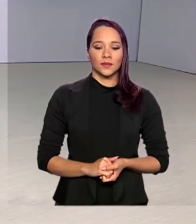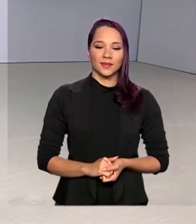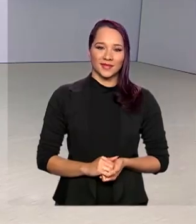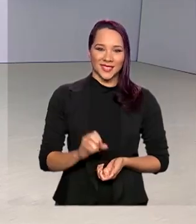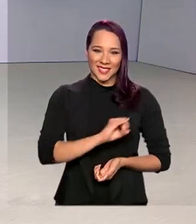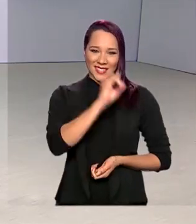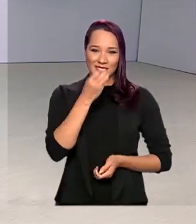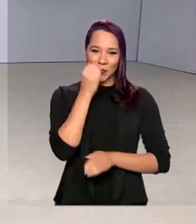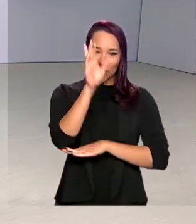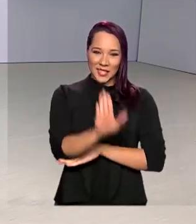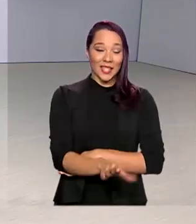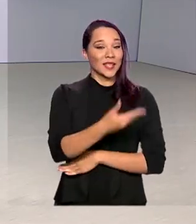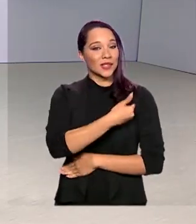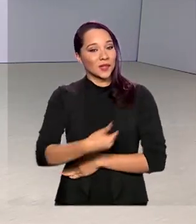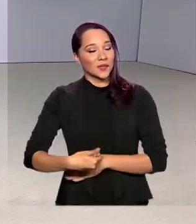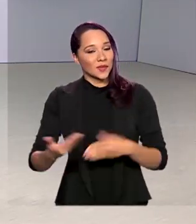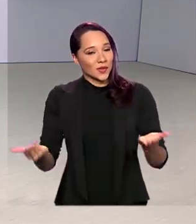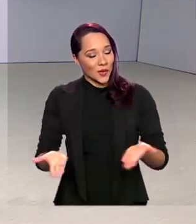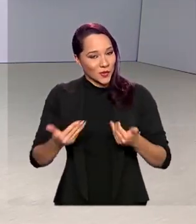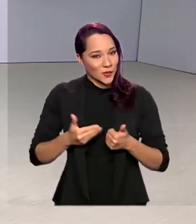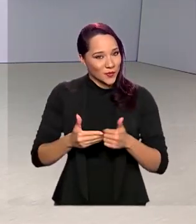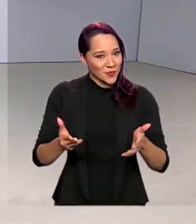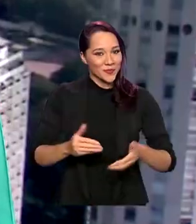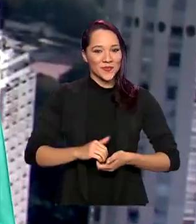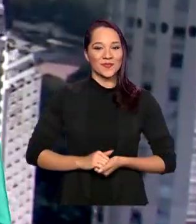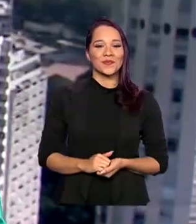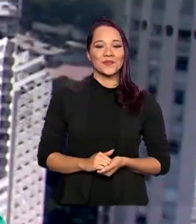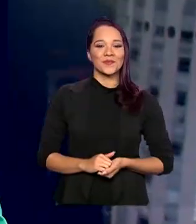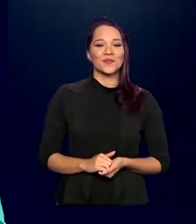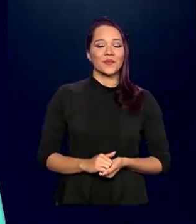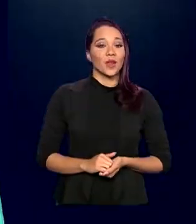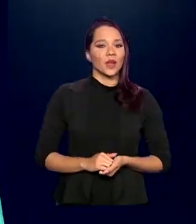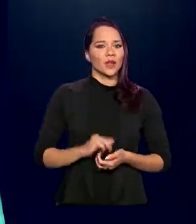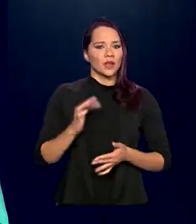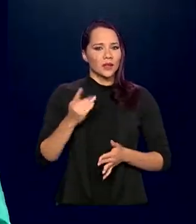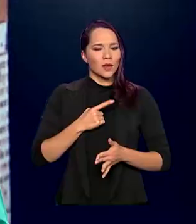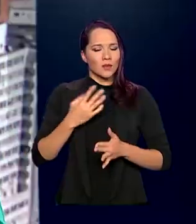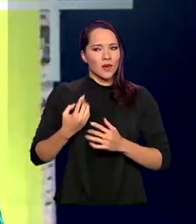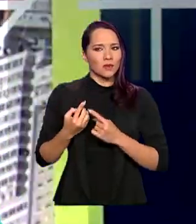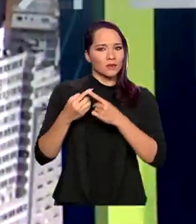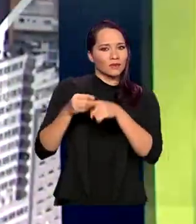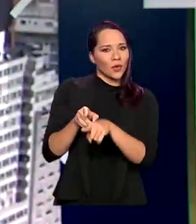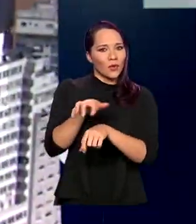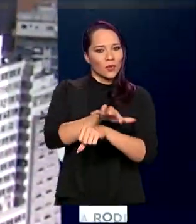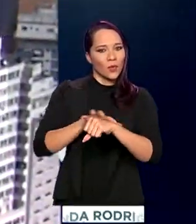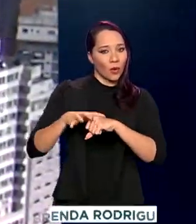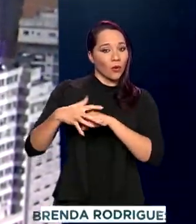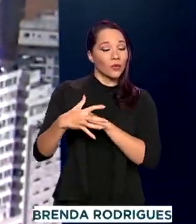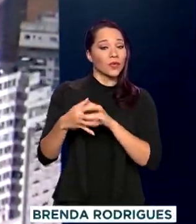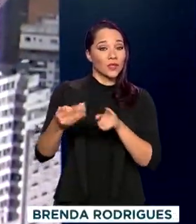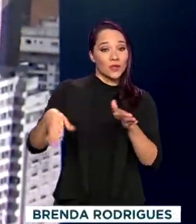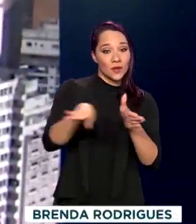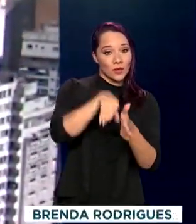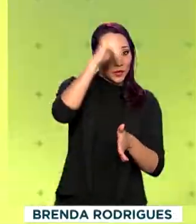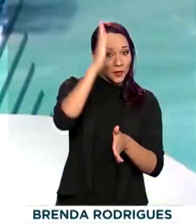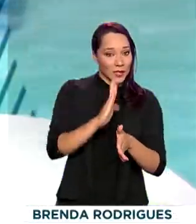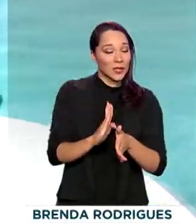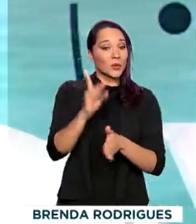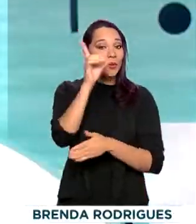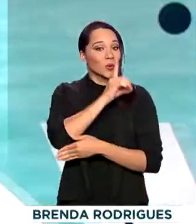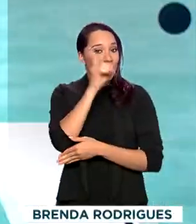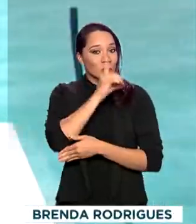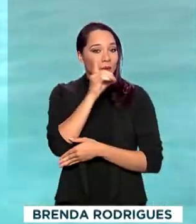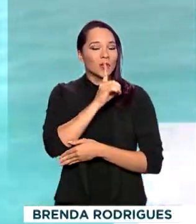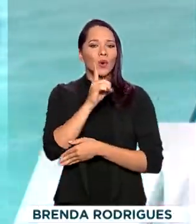Olá, boa tarde. O governo agora já está de volta. Reforço no enfrentamento à Covid-19. Chegou ao Brasil neste